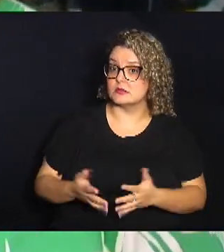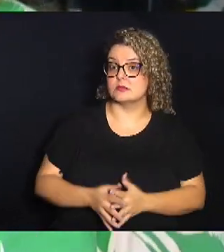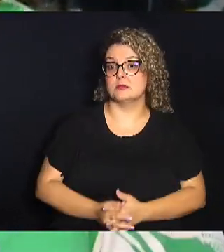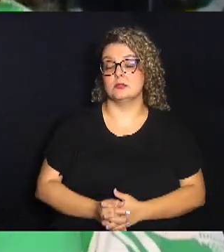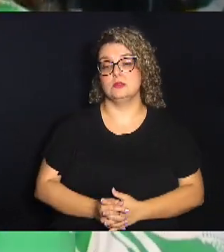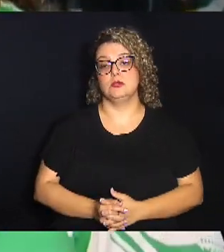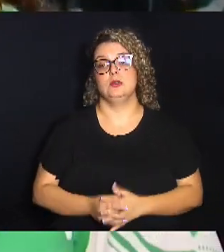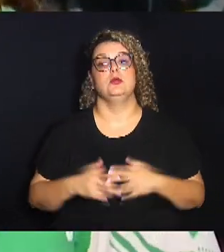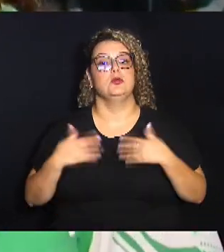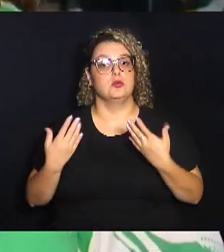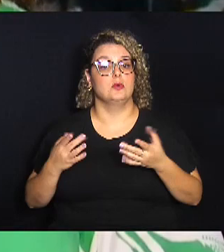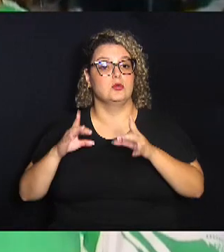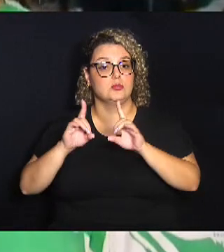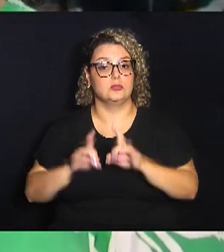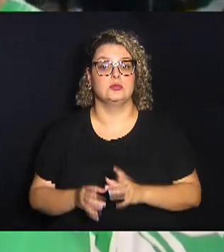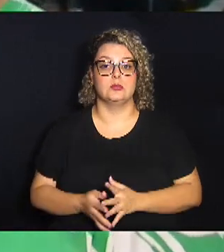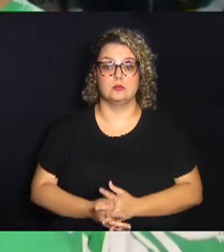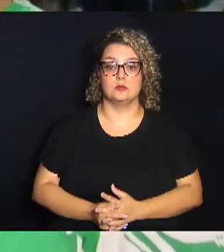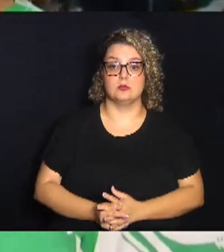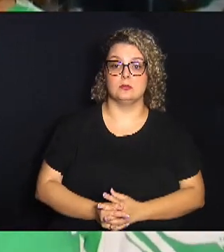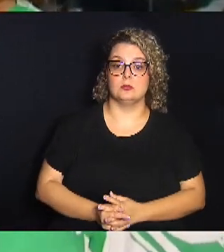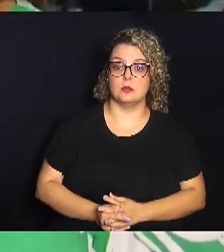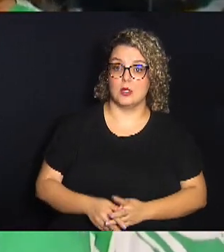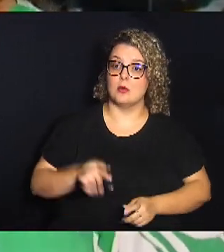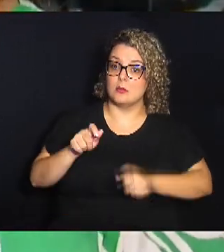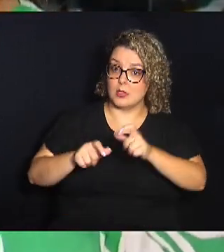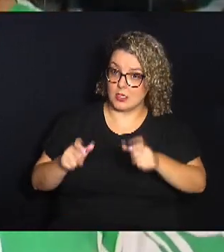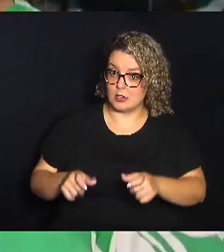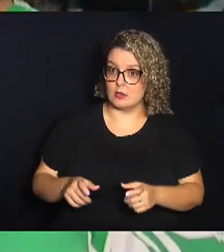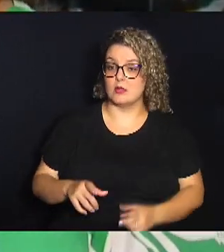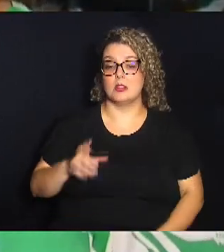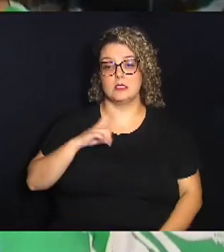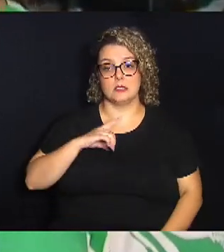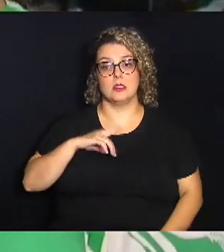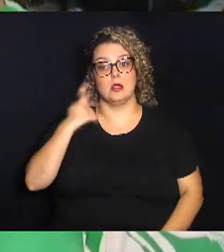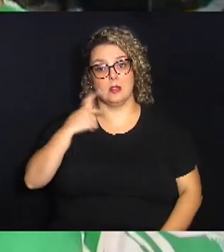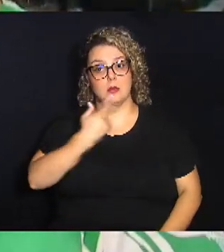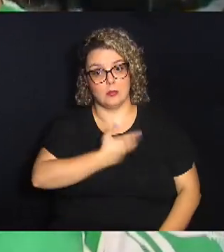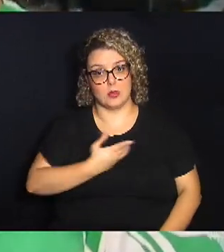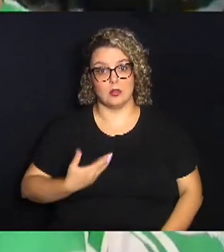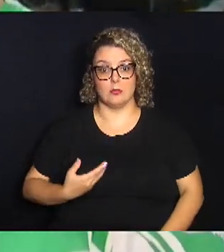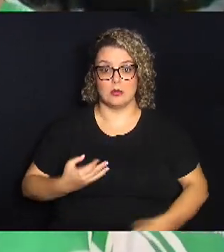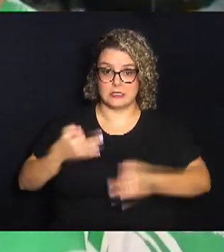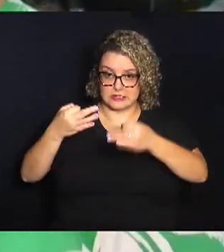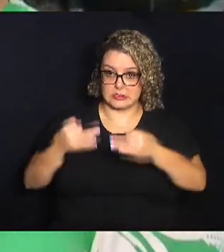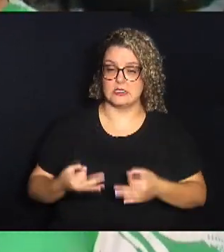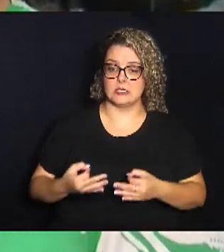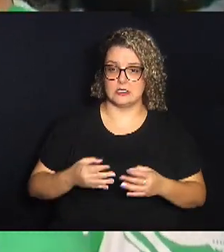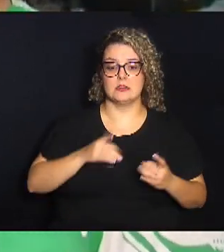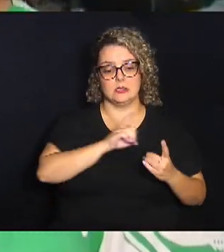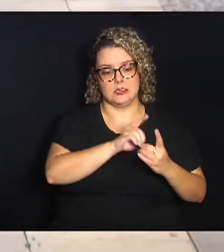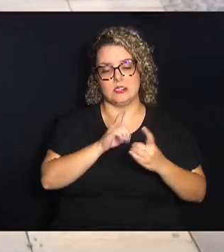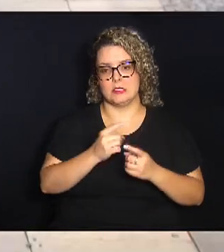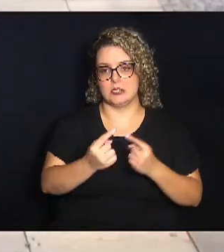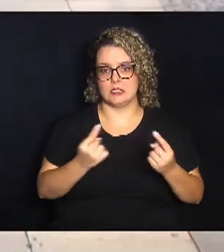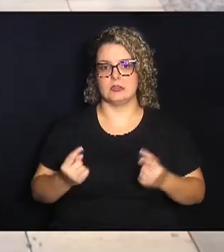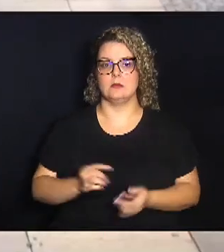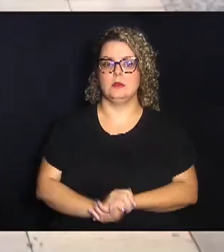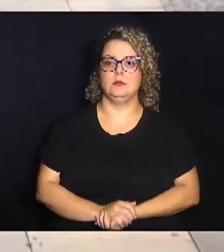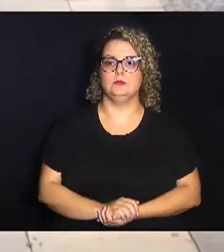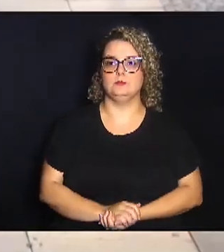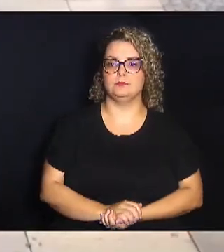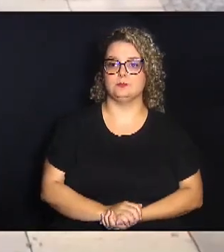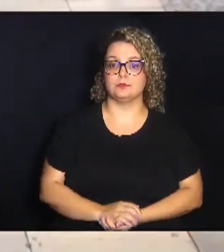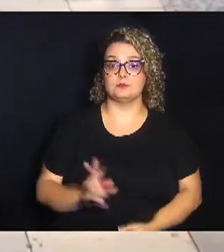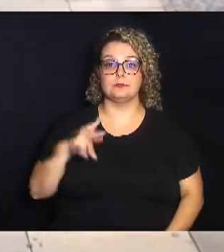quais são essas deficiências, para que essas pessoas realmente tenham as políticas públicas que atendam a necessidade de cada uma delas. A